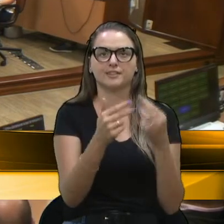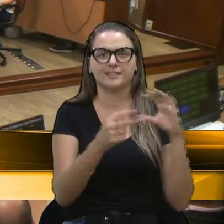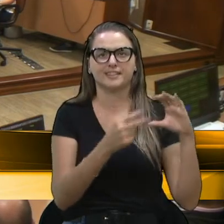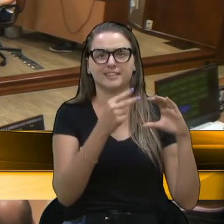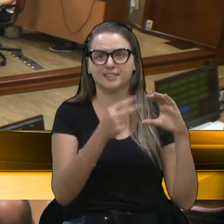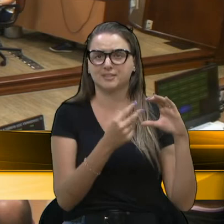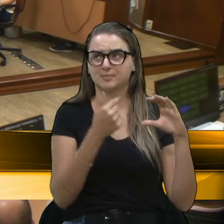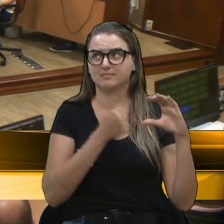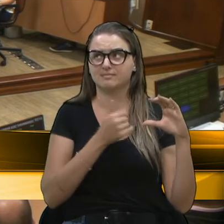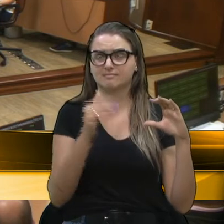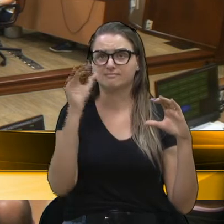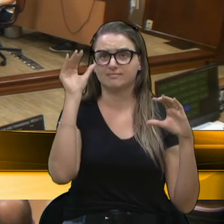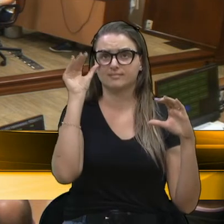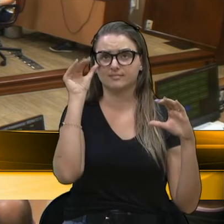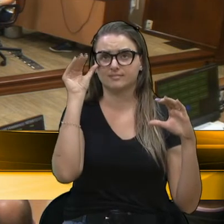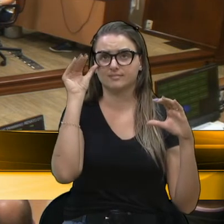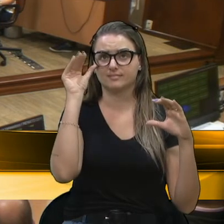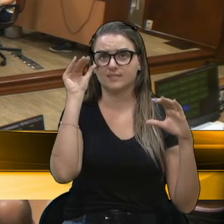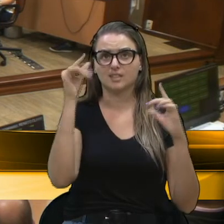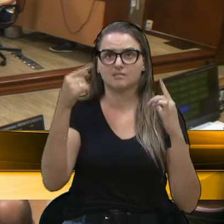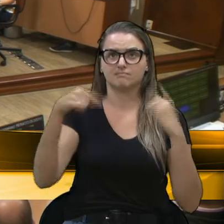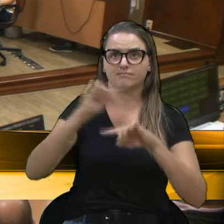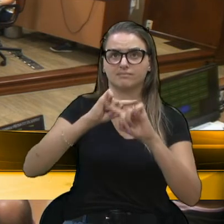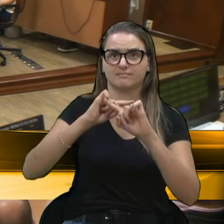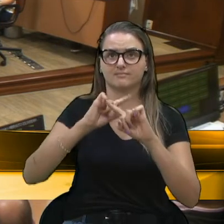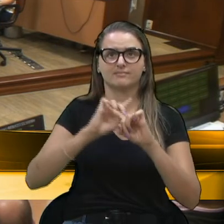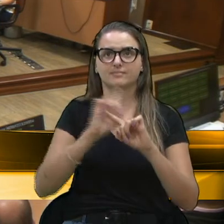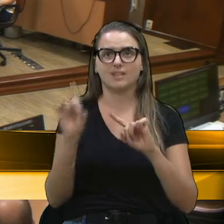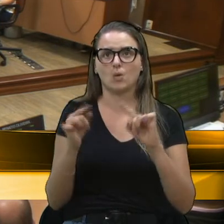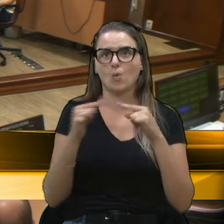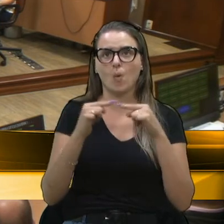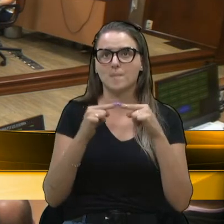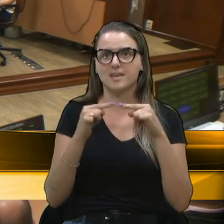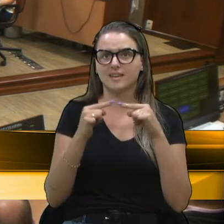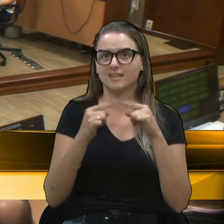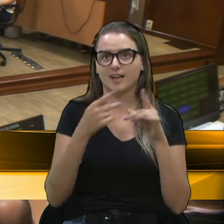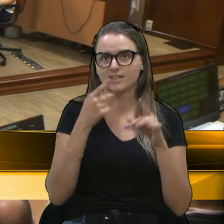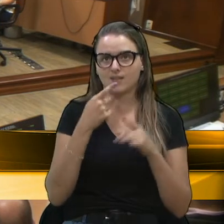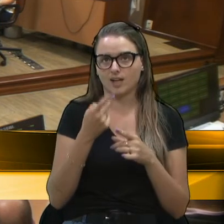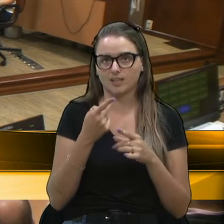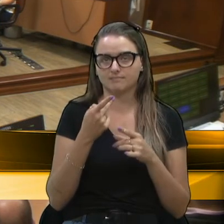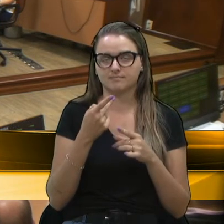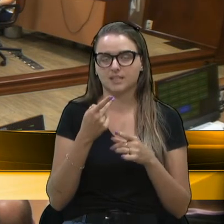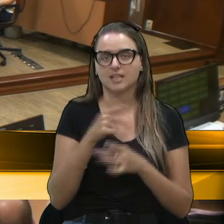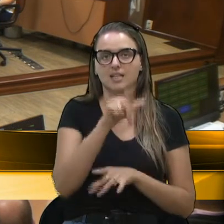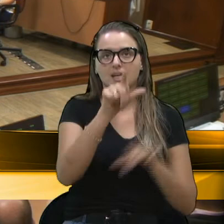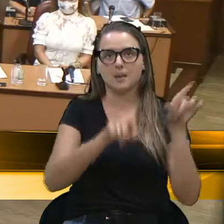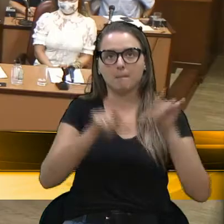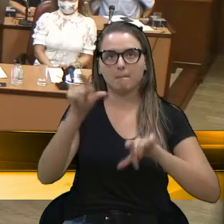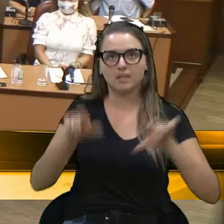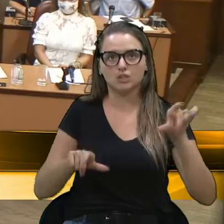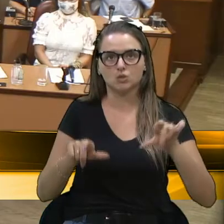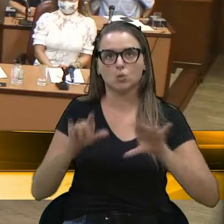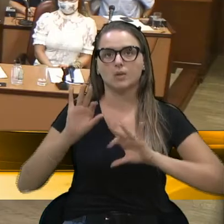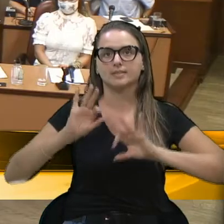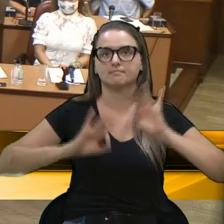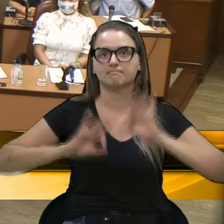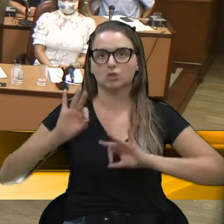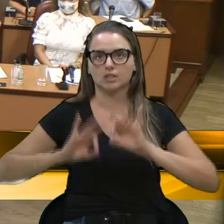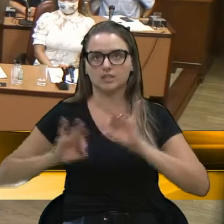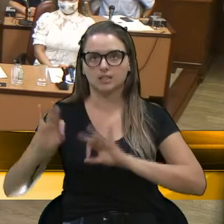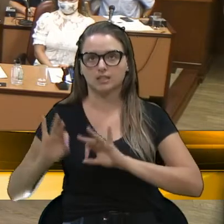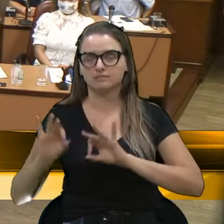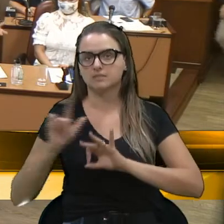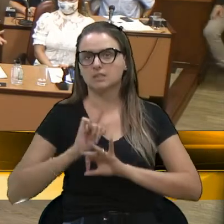Eu observo um contraditório. Eu observo pessoas preparadas como nós, se